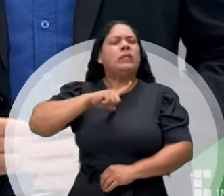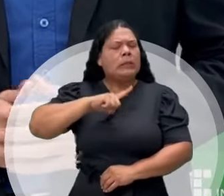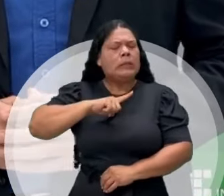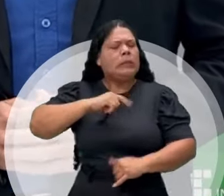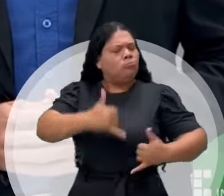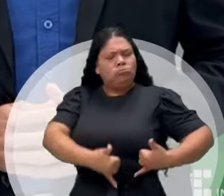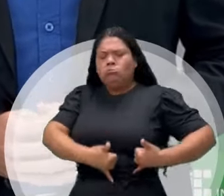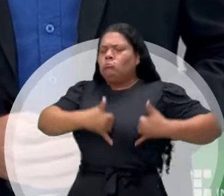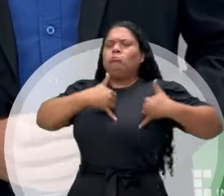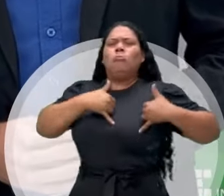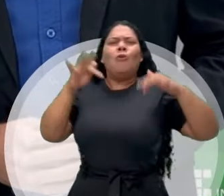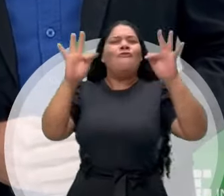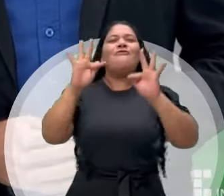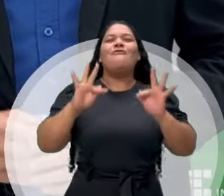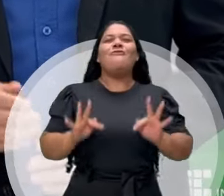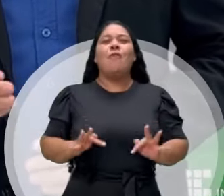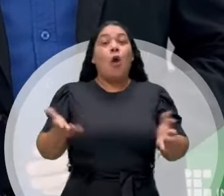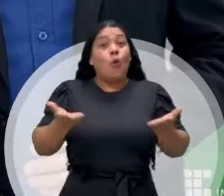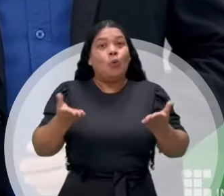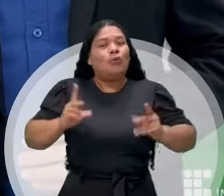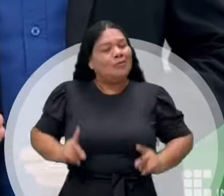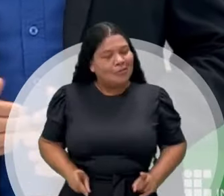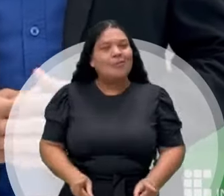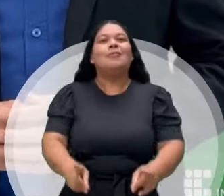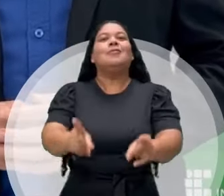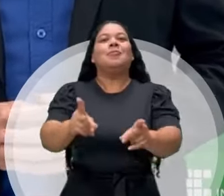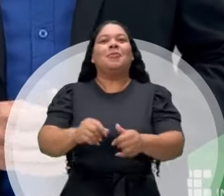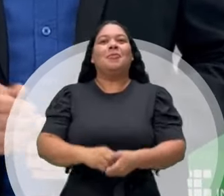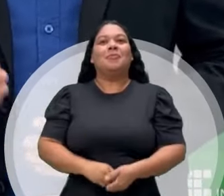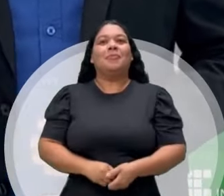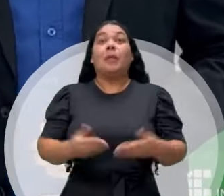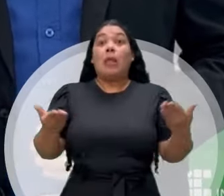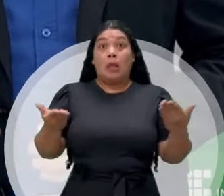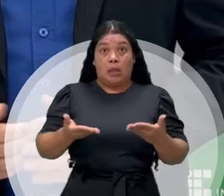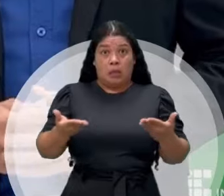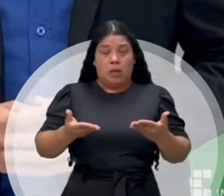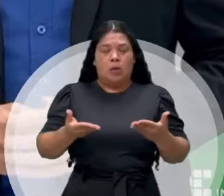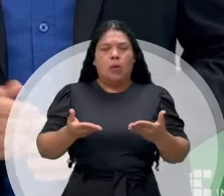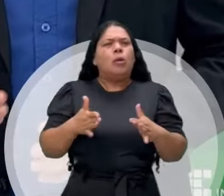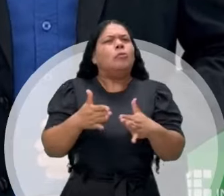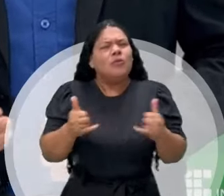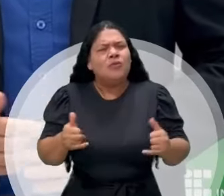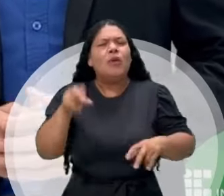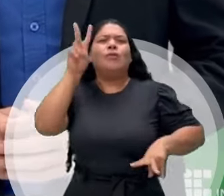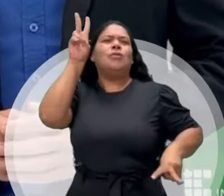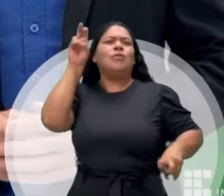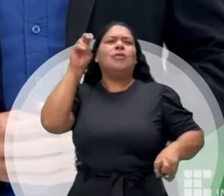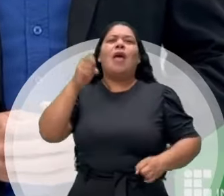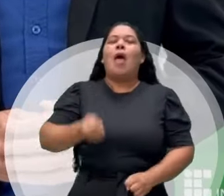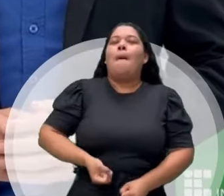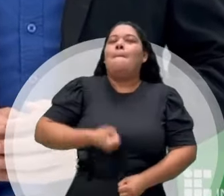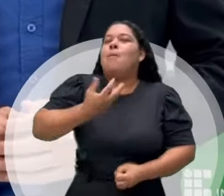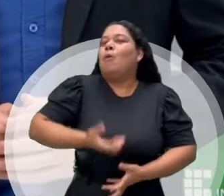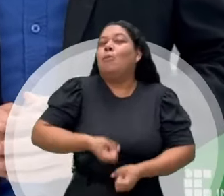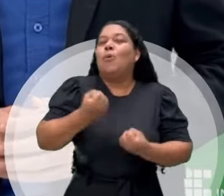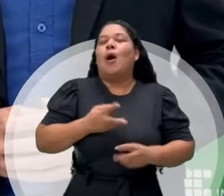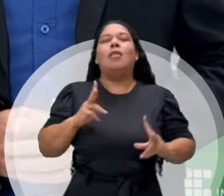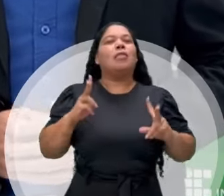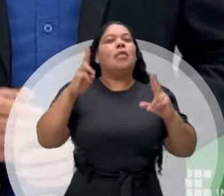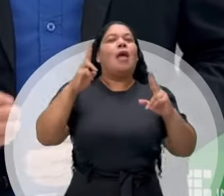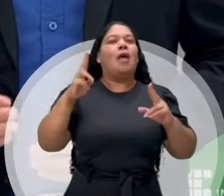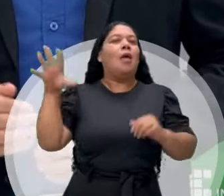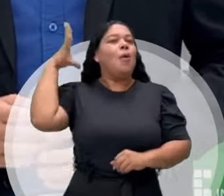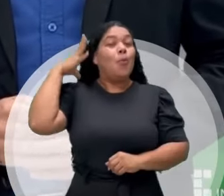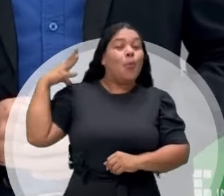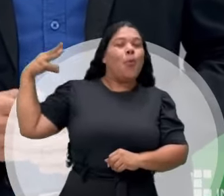tem que ser motivo de orgulho e felicidade, hoje e sempre. Neste momento, permita-me citar as belas palavras de Castro